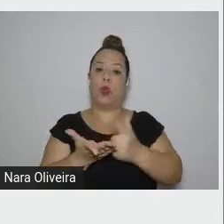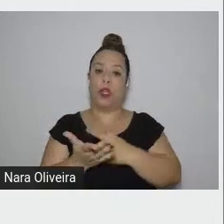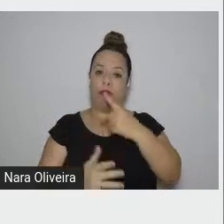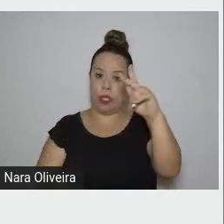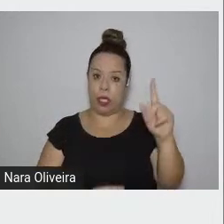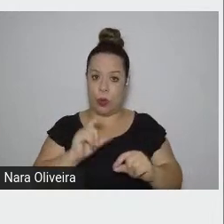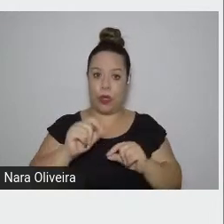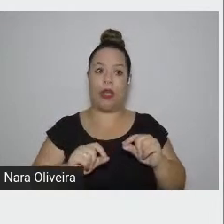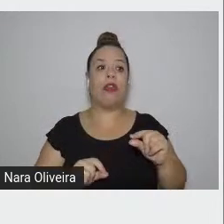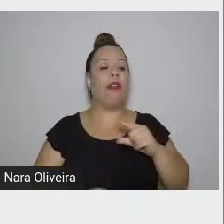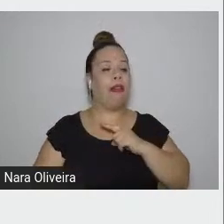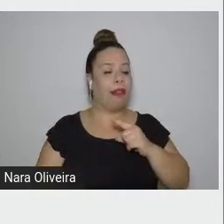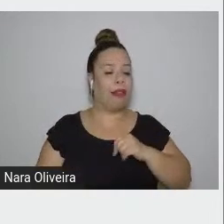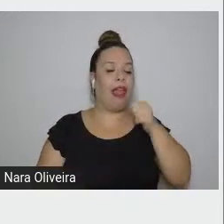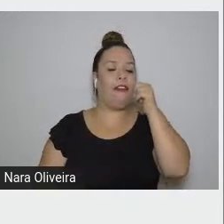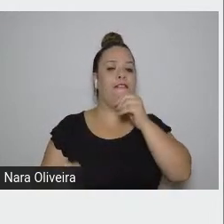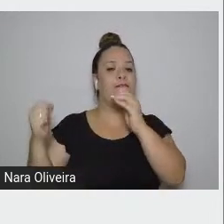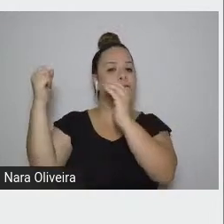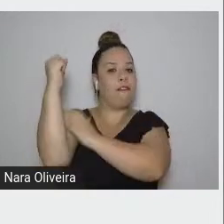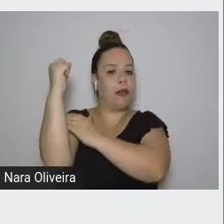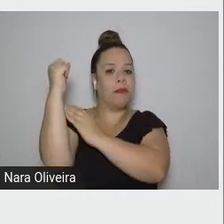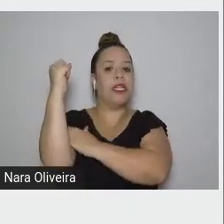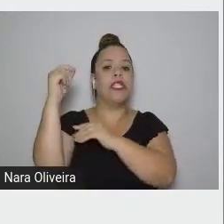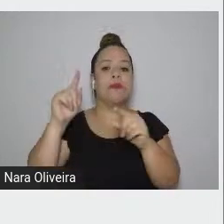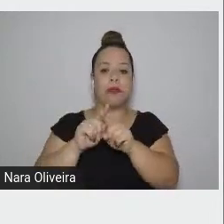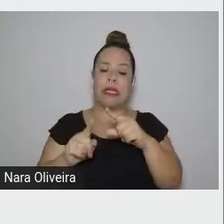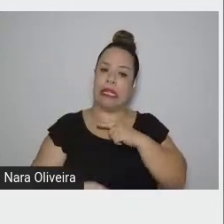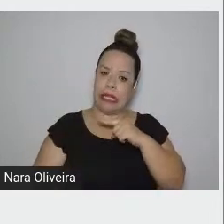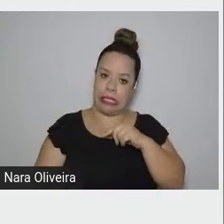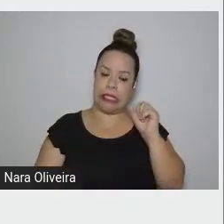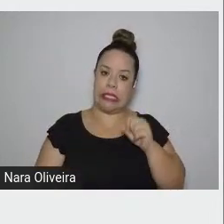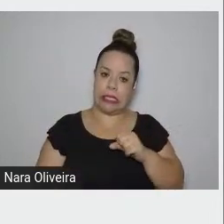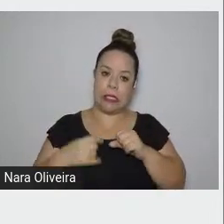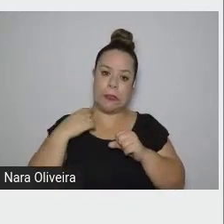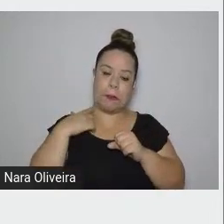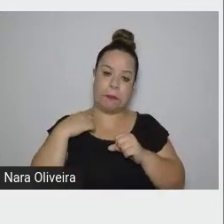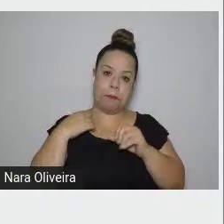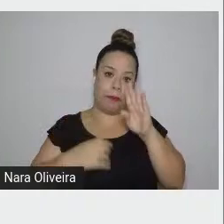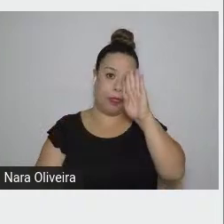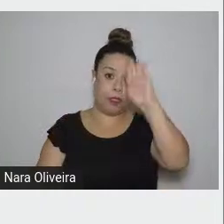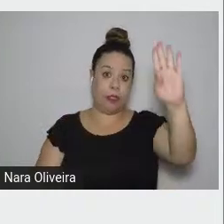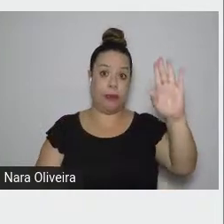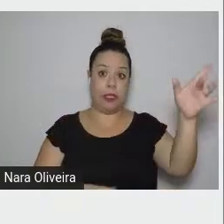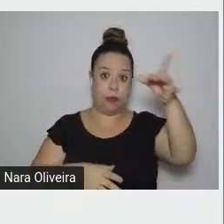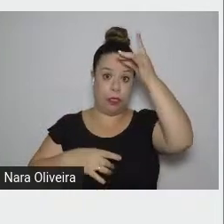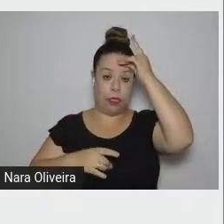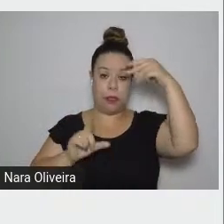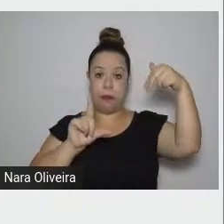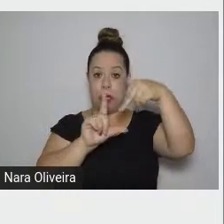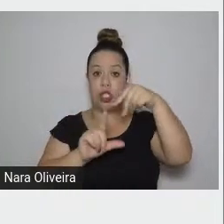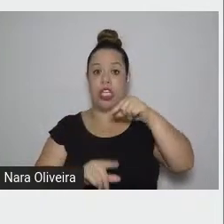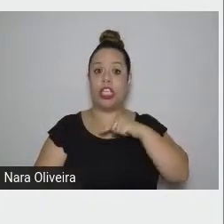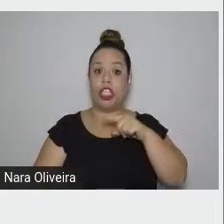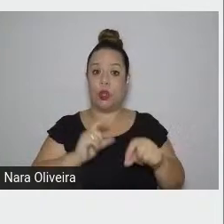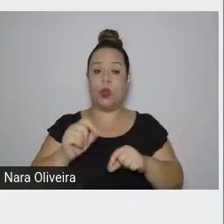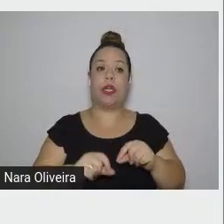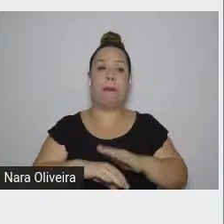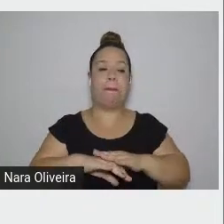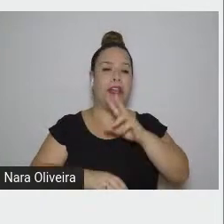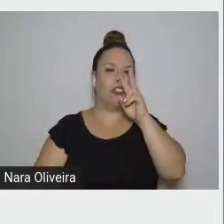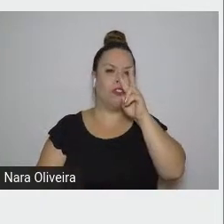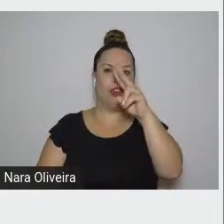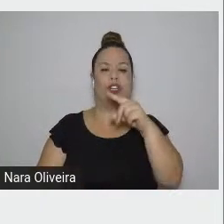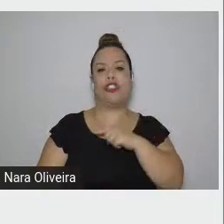feminismo. As principais personagens, as personagens mais fortes